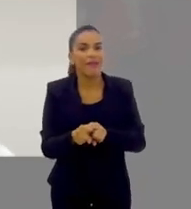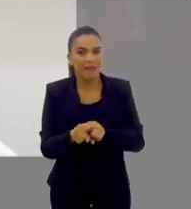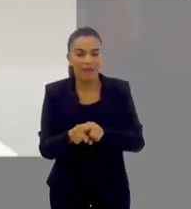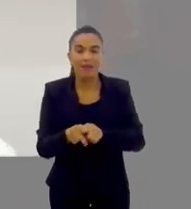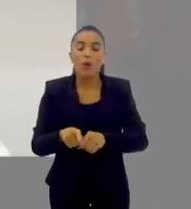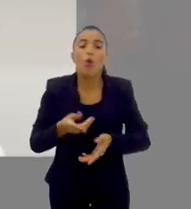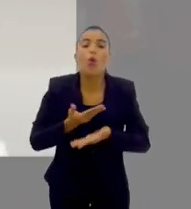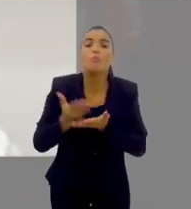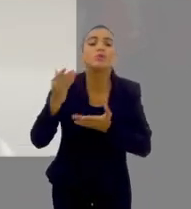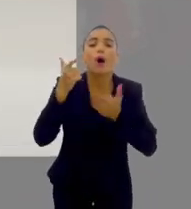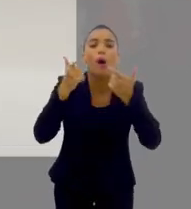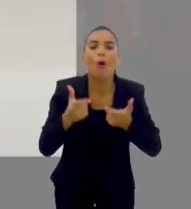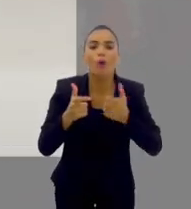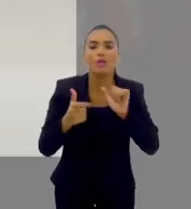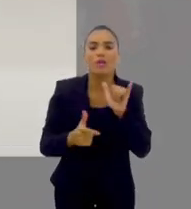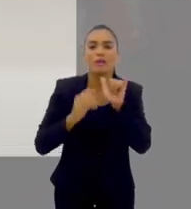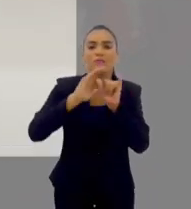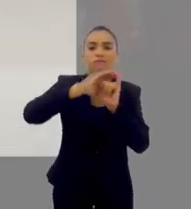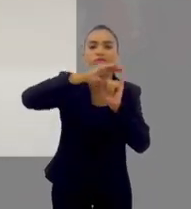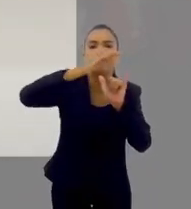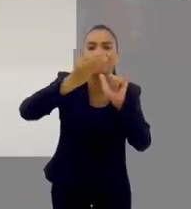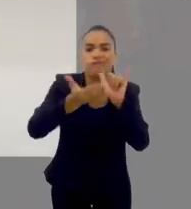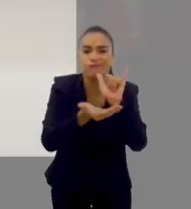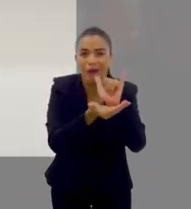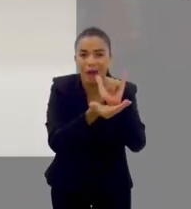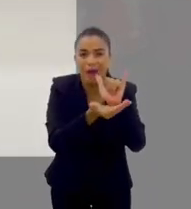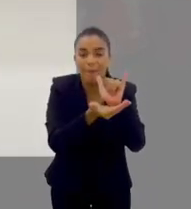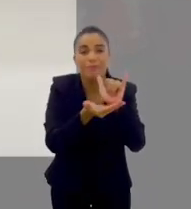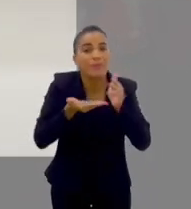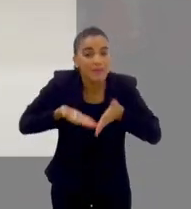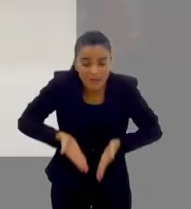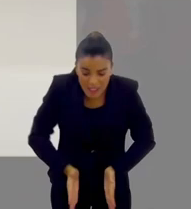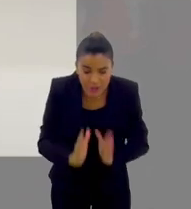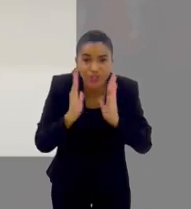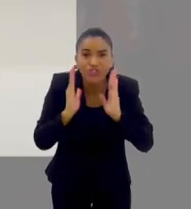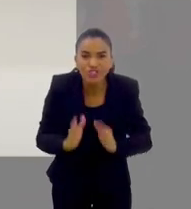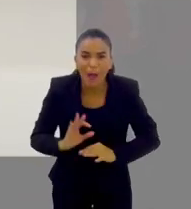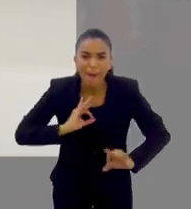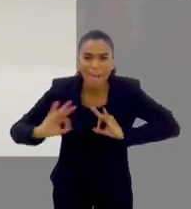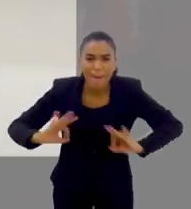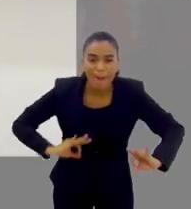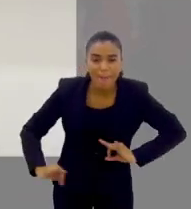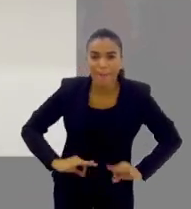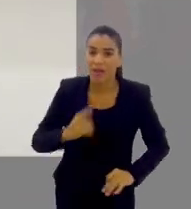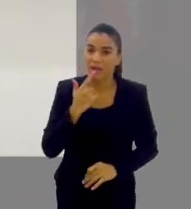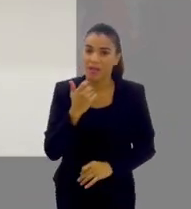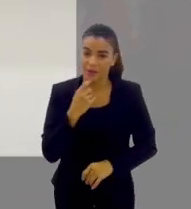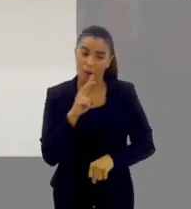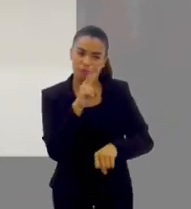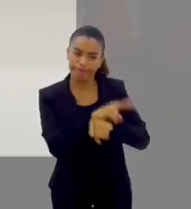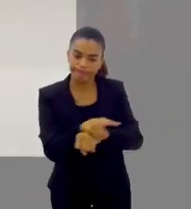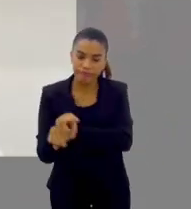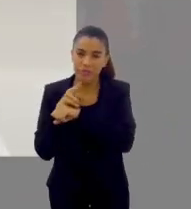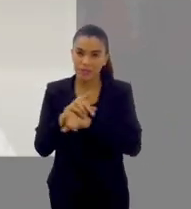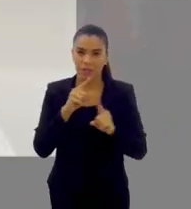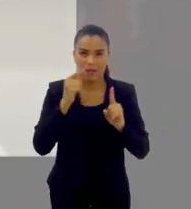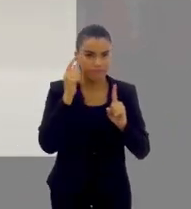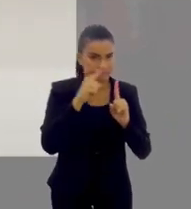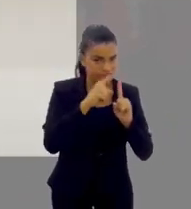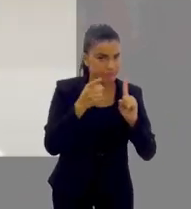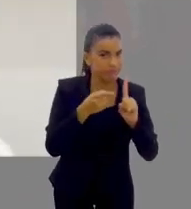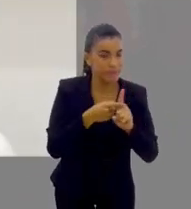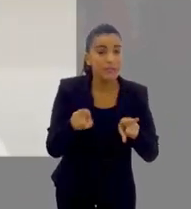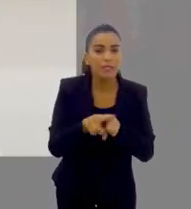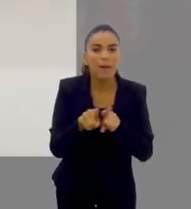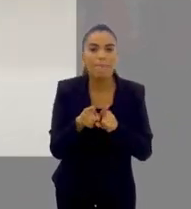intraútero, começou no útero, quando ela nasceu, ela nasceu já com rache na pele, então a gente tem que ficar de olho nas gestantes, e o